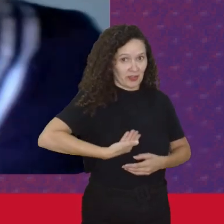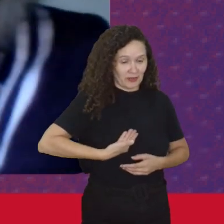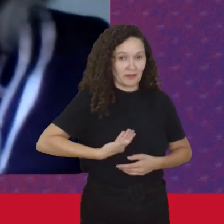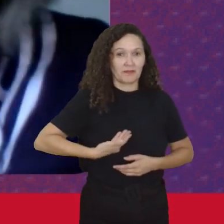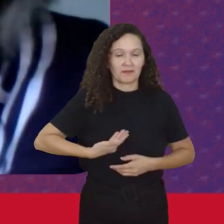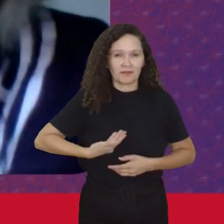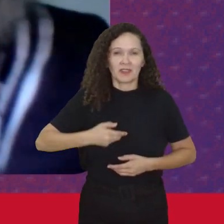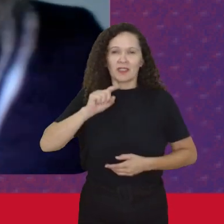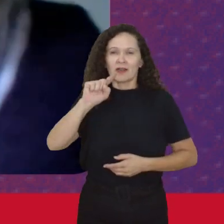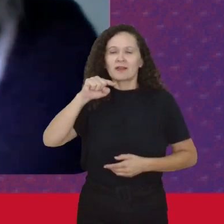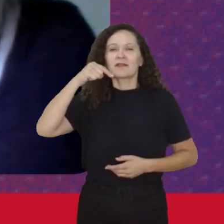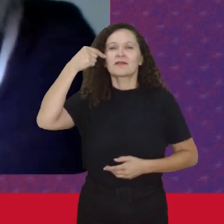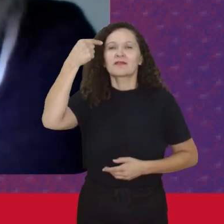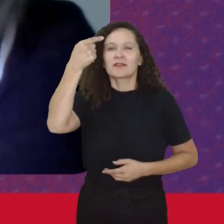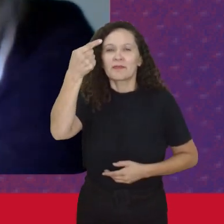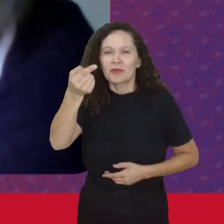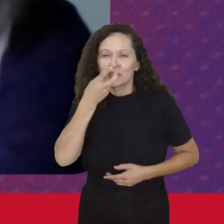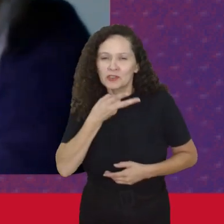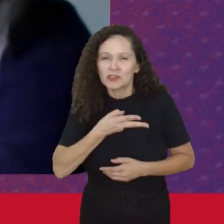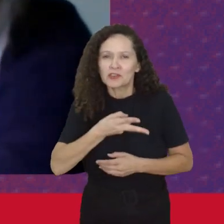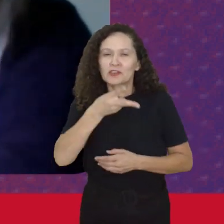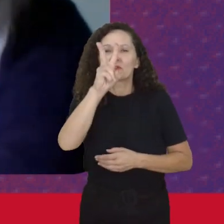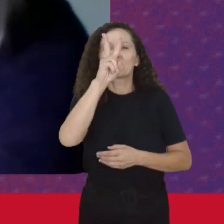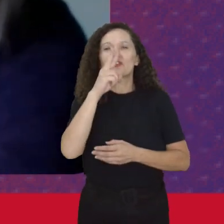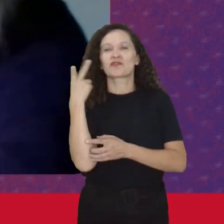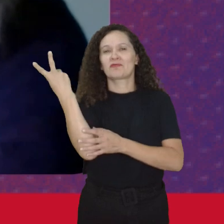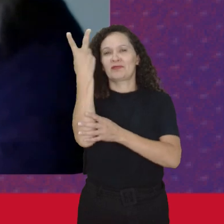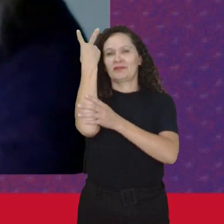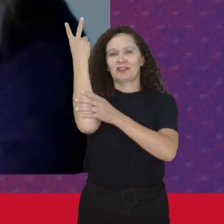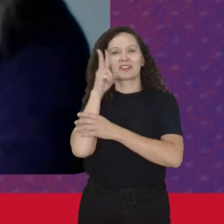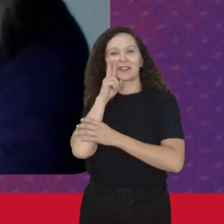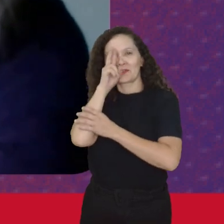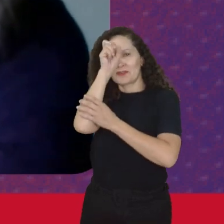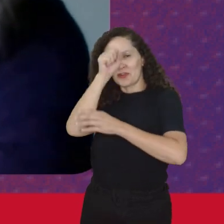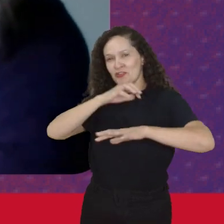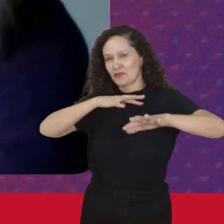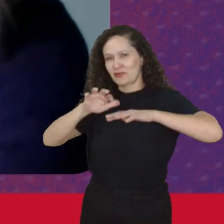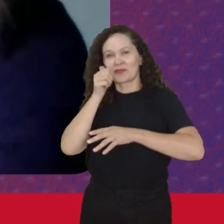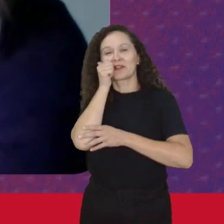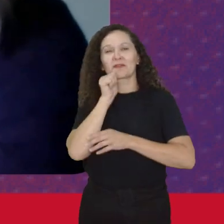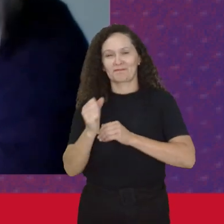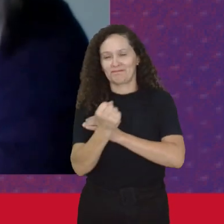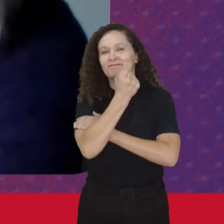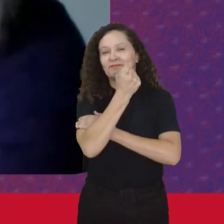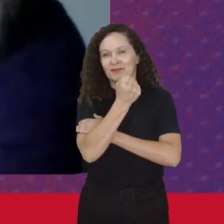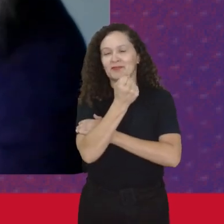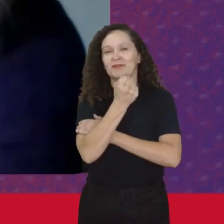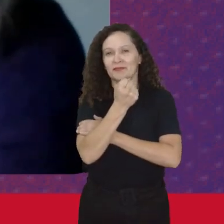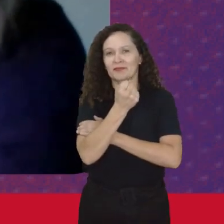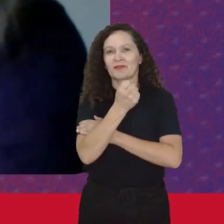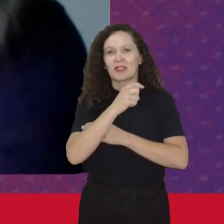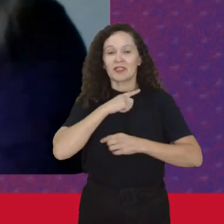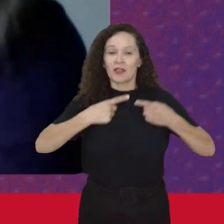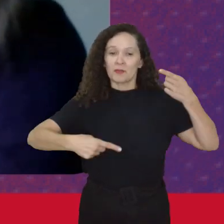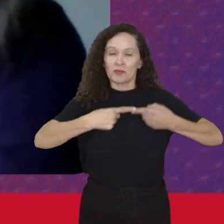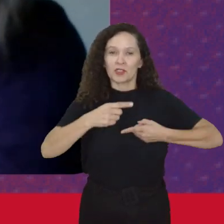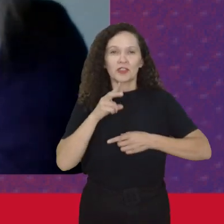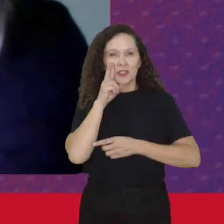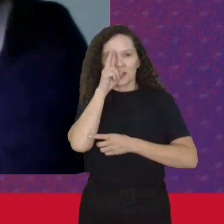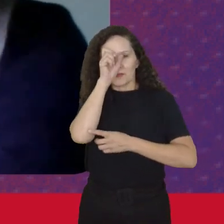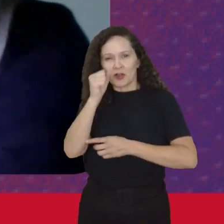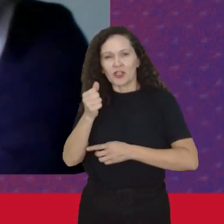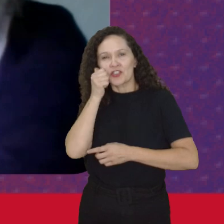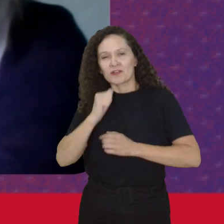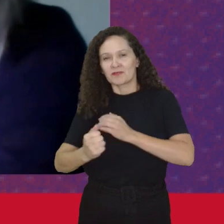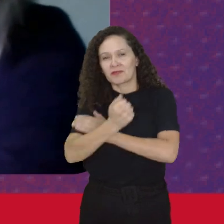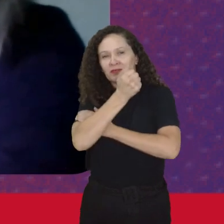Sentido Da continuidade De uma mobilização Forte Do movimento A gente Ter políticas Feministas No Estado